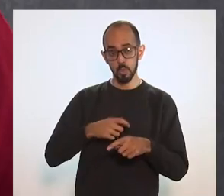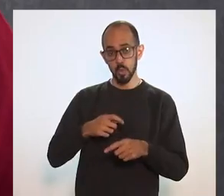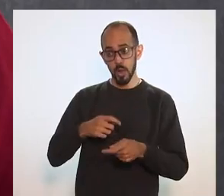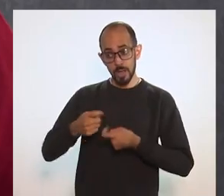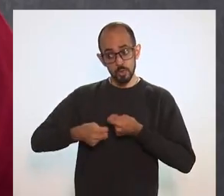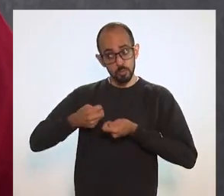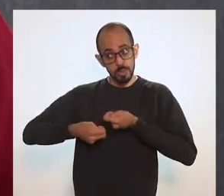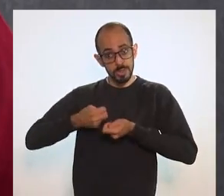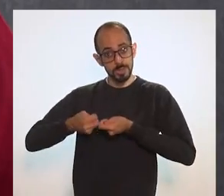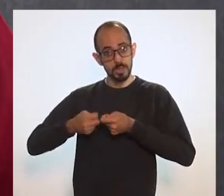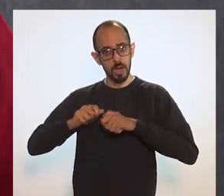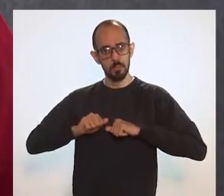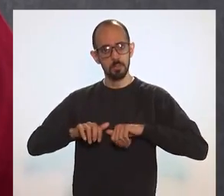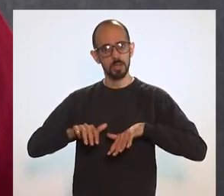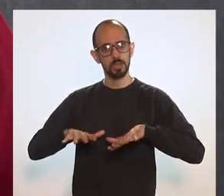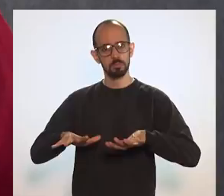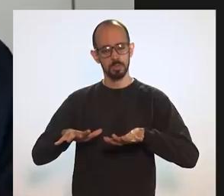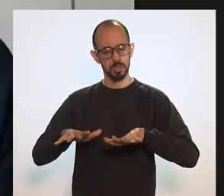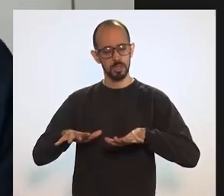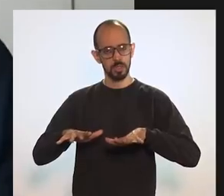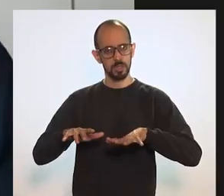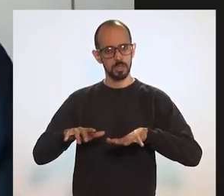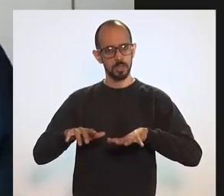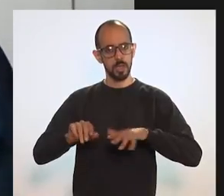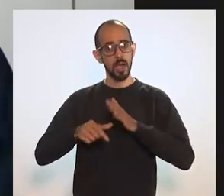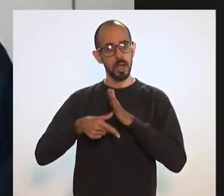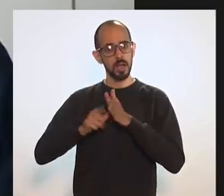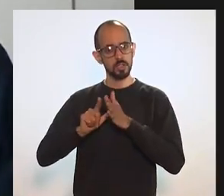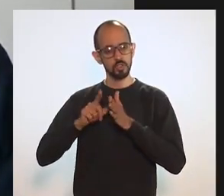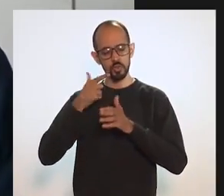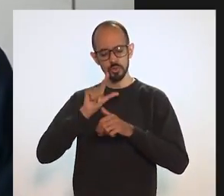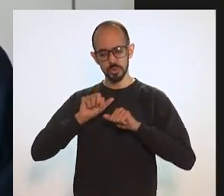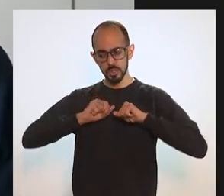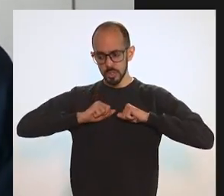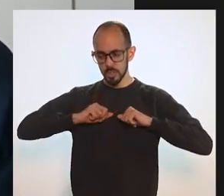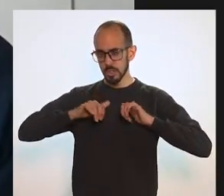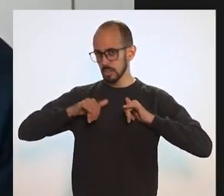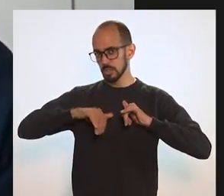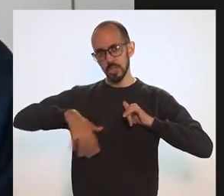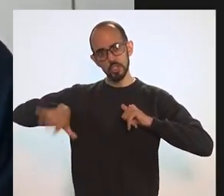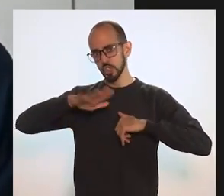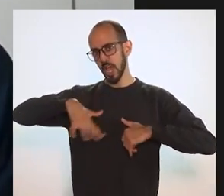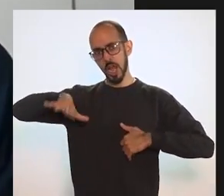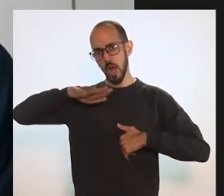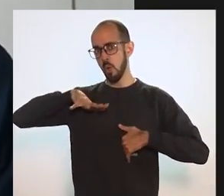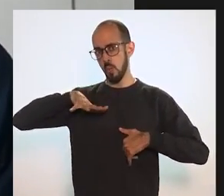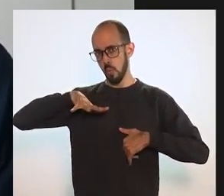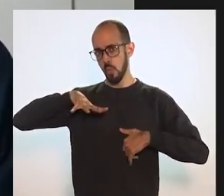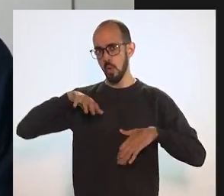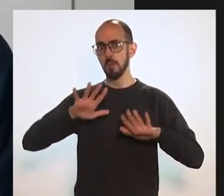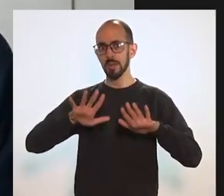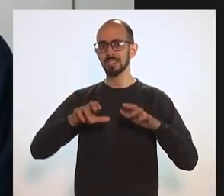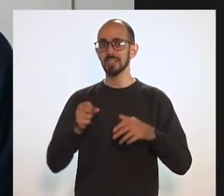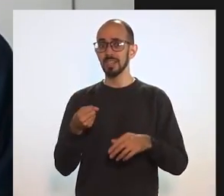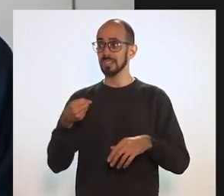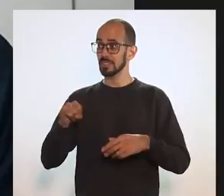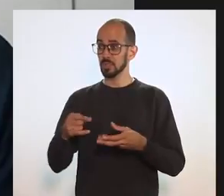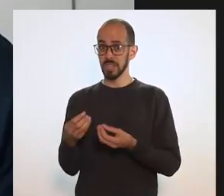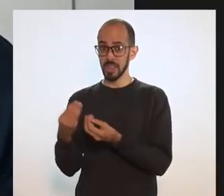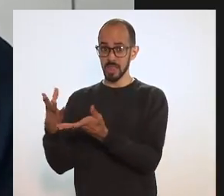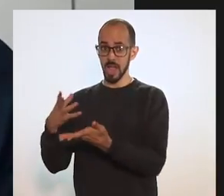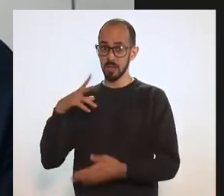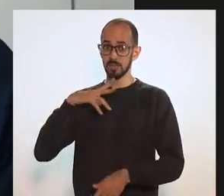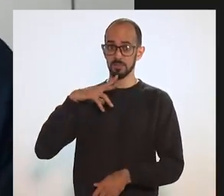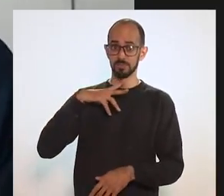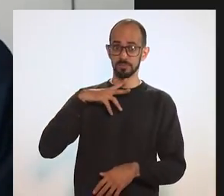controle da pandemia enquanto não consegue universalizar. Se você passa para setor privado, um critério se